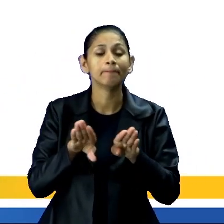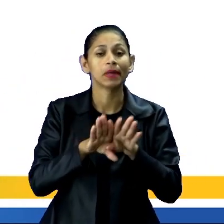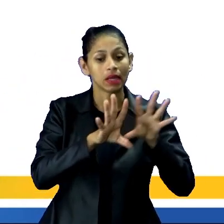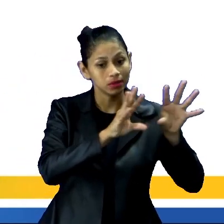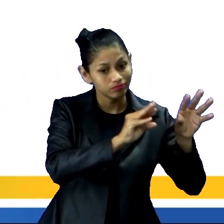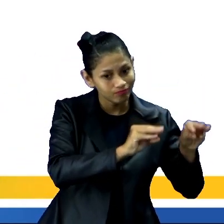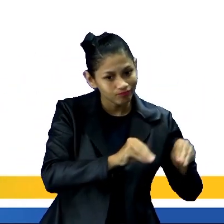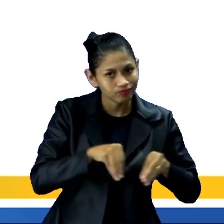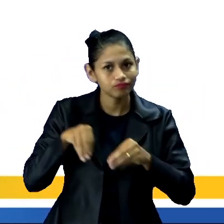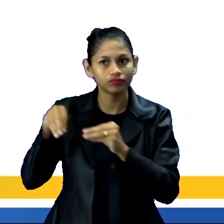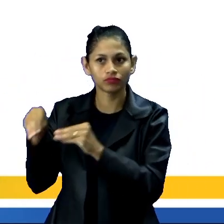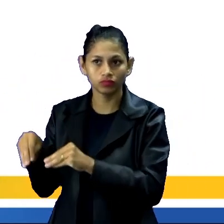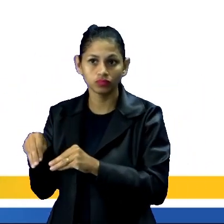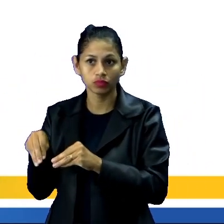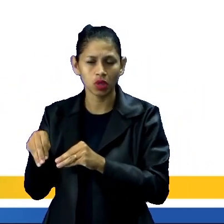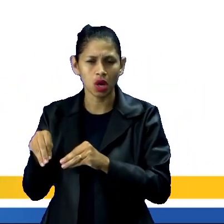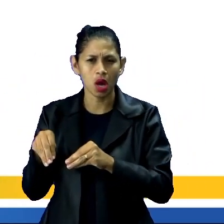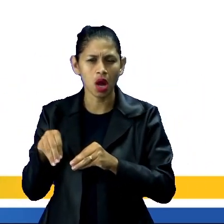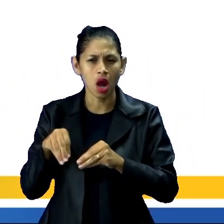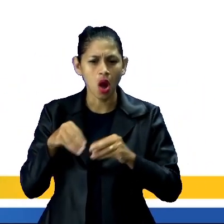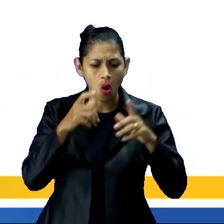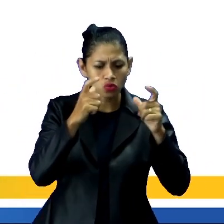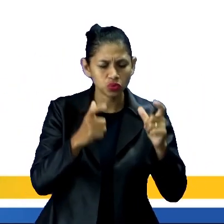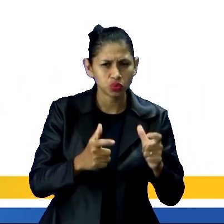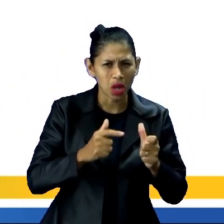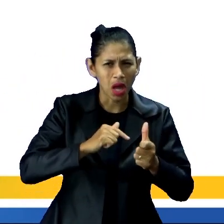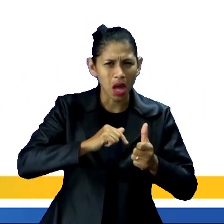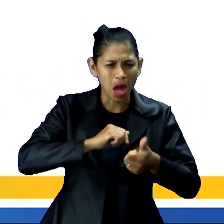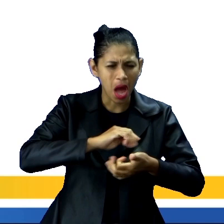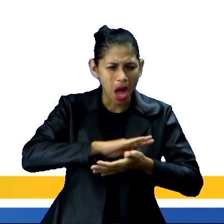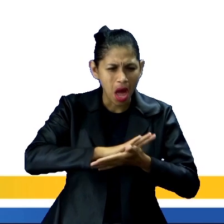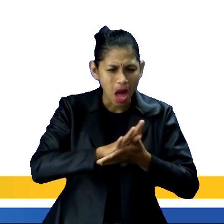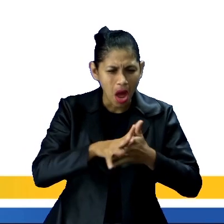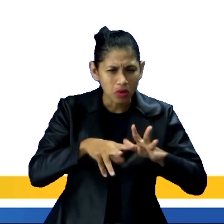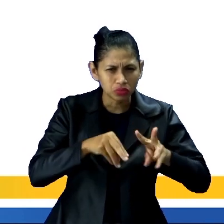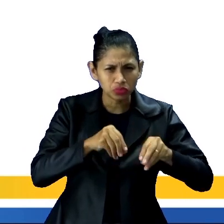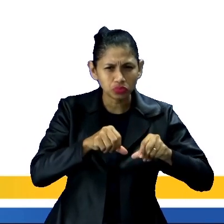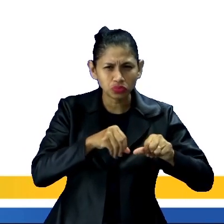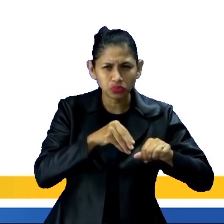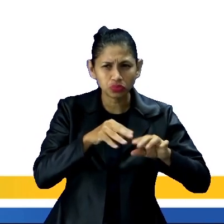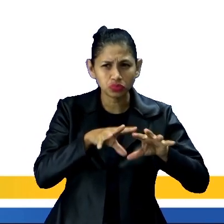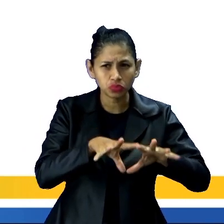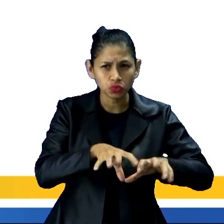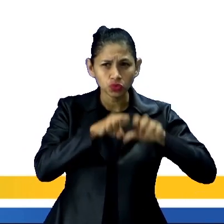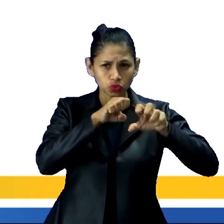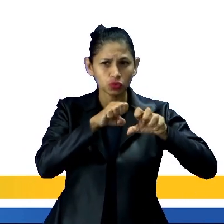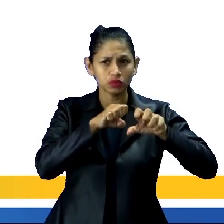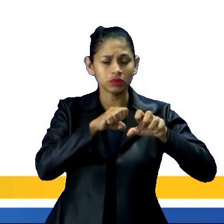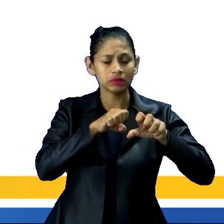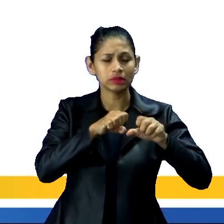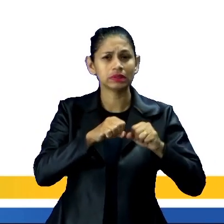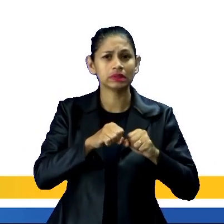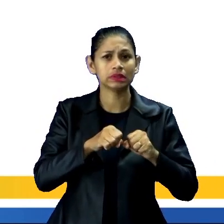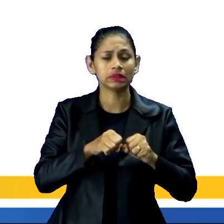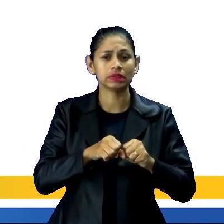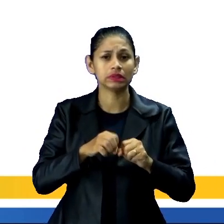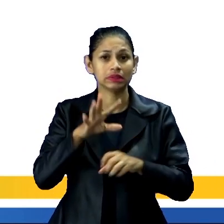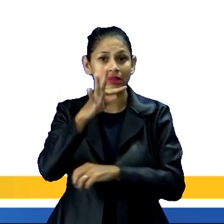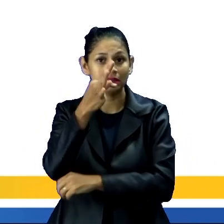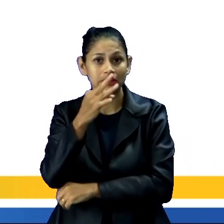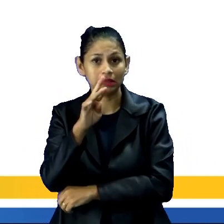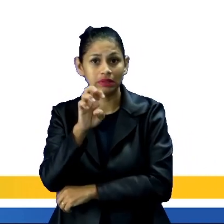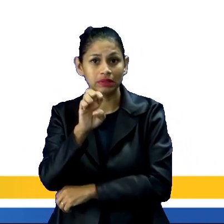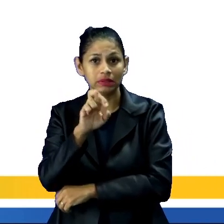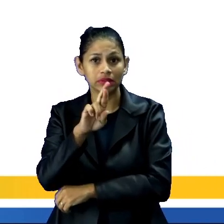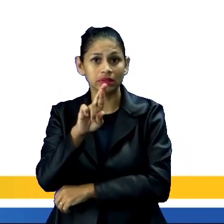longos períodos de seca ou que sofrem as consequências de fenômenos como terremotos e furacões, muitas pessoas